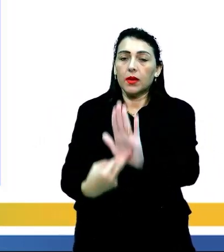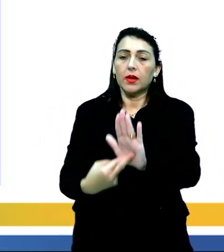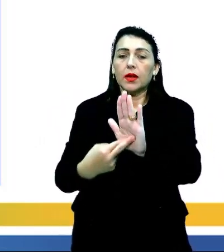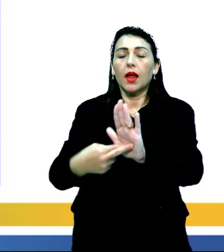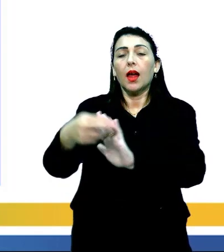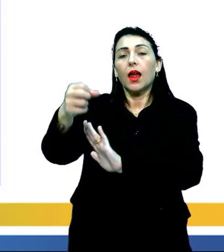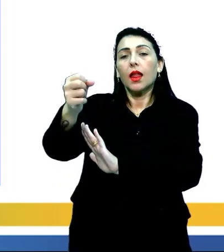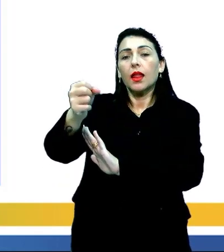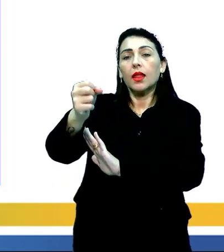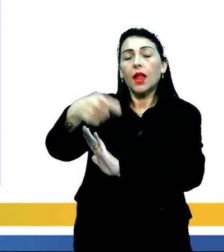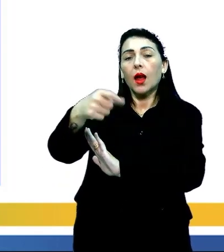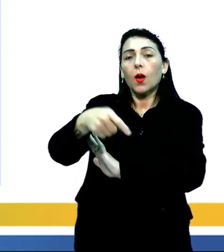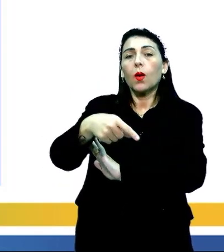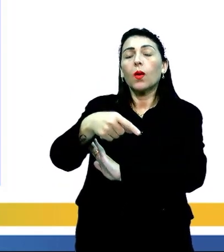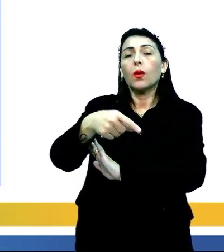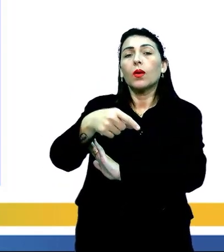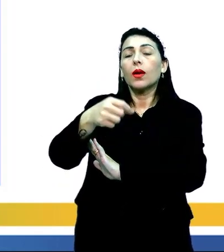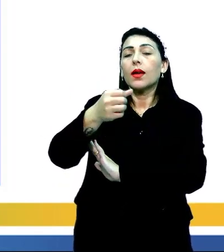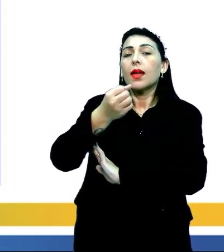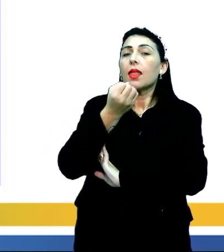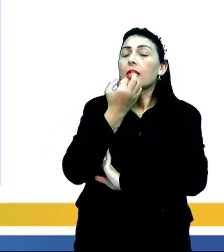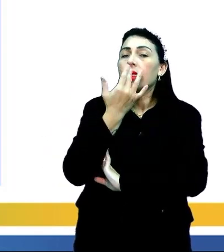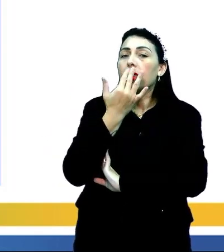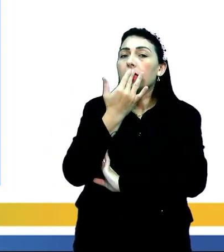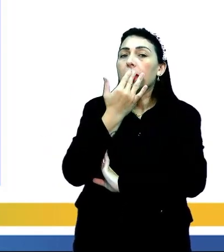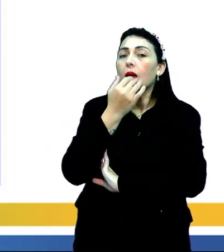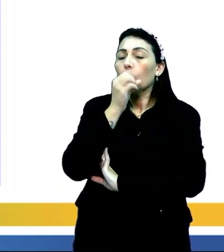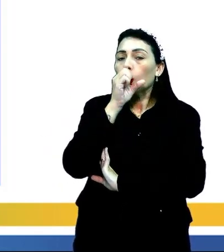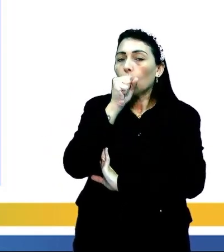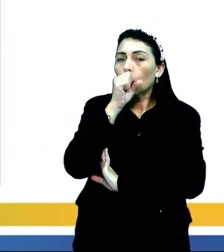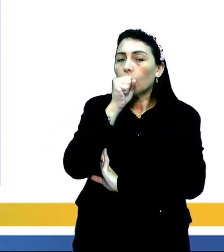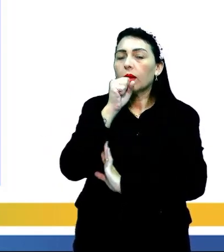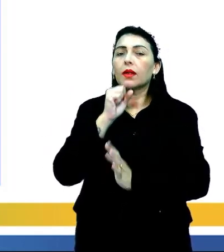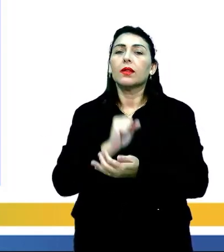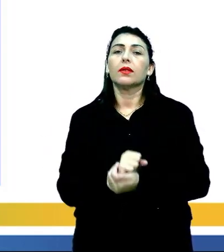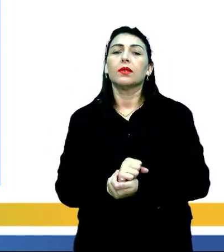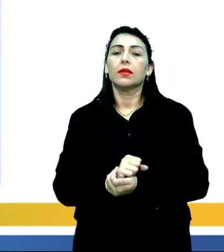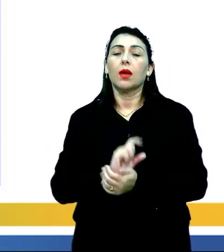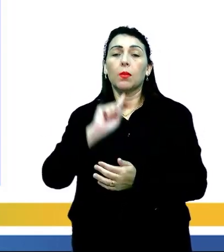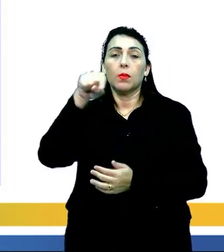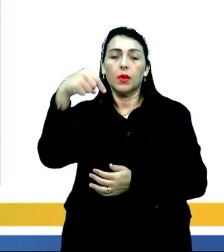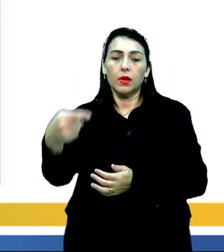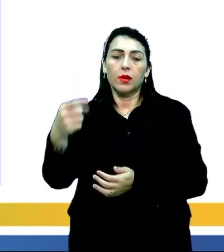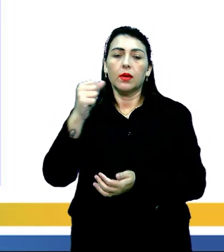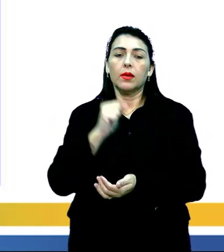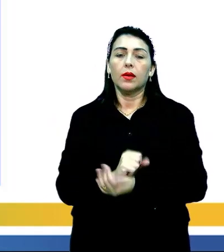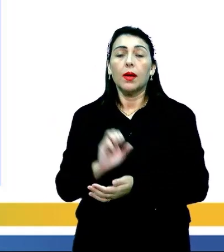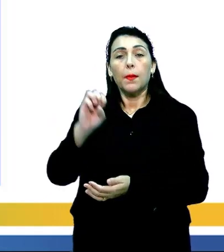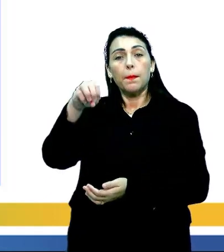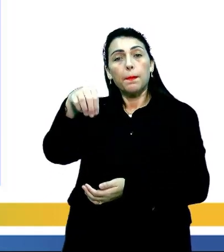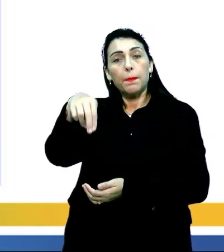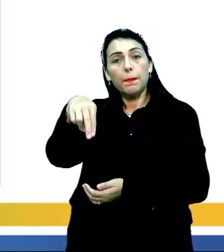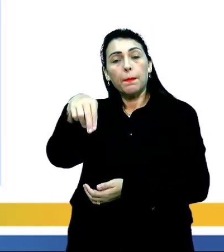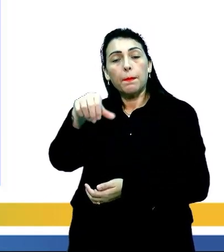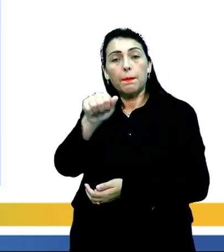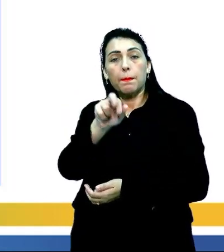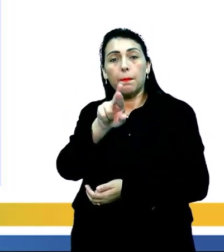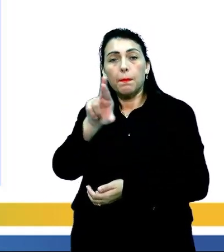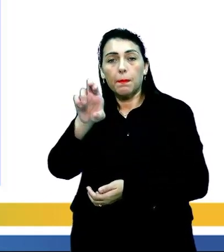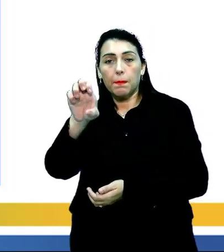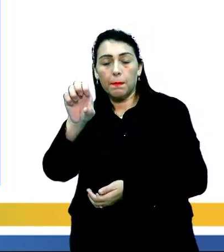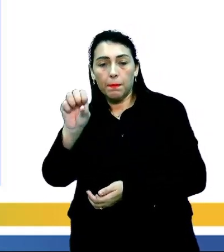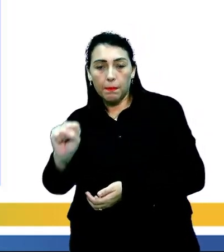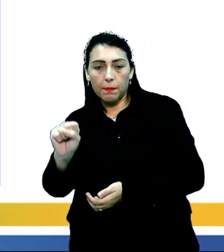na colaranja no mapa, conforme vocês podem observar. Bem, vamos ao próximo, que é domínio das